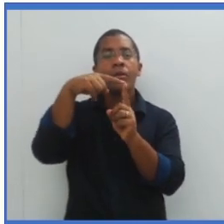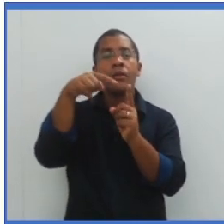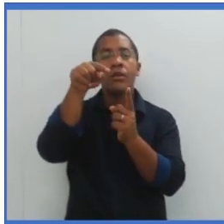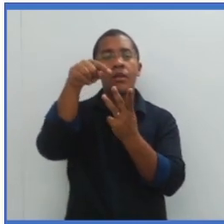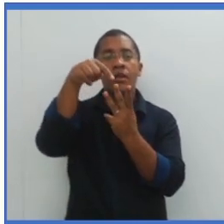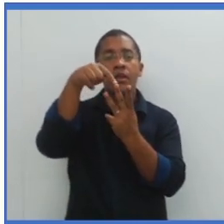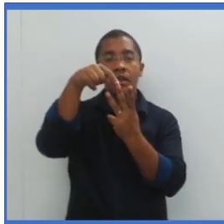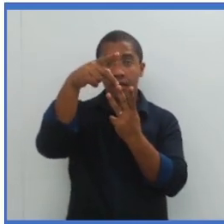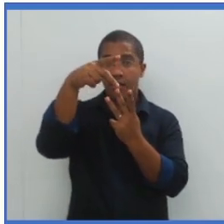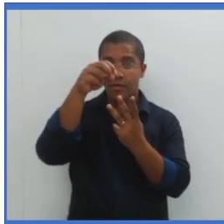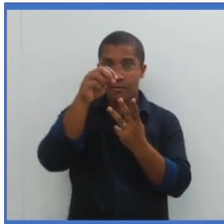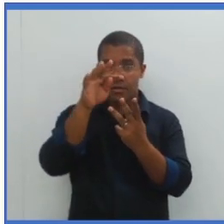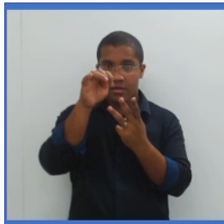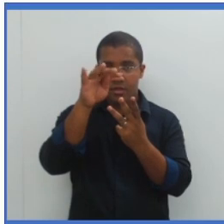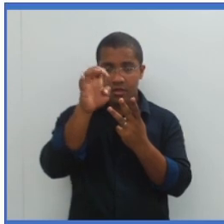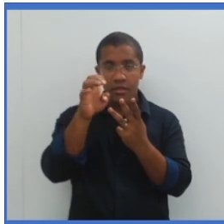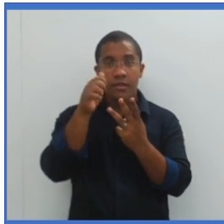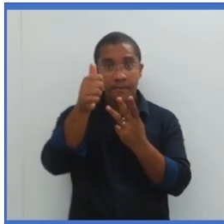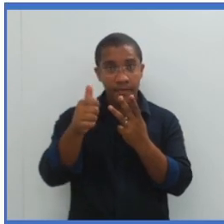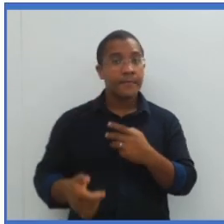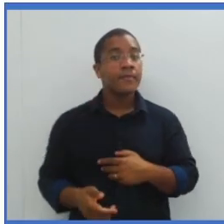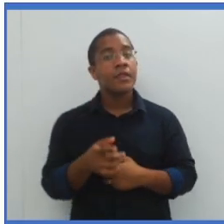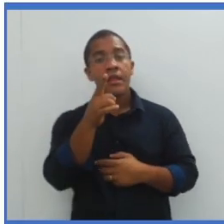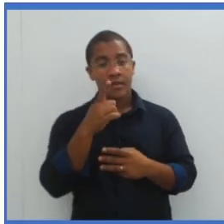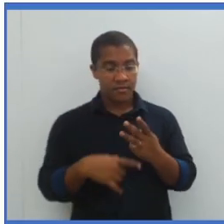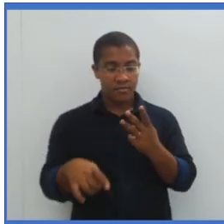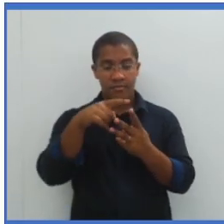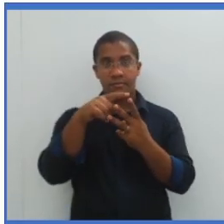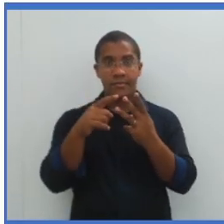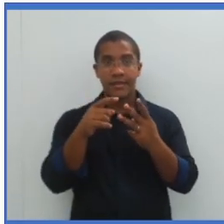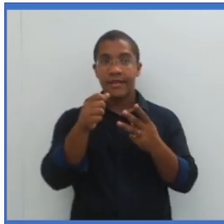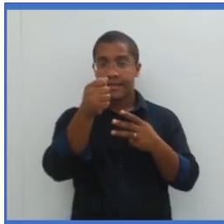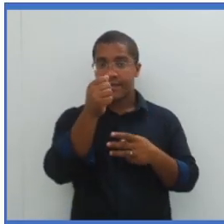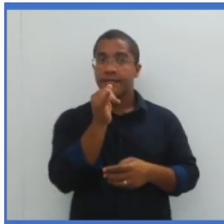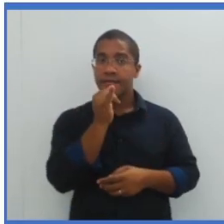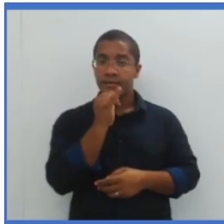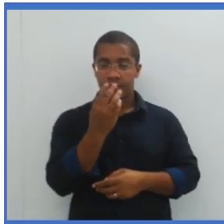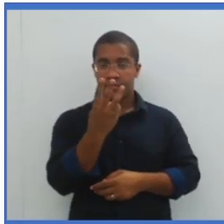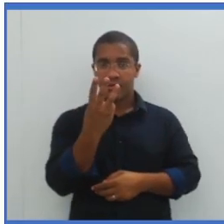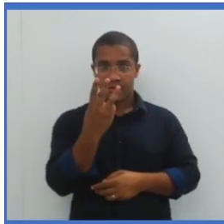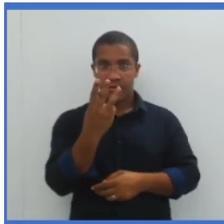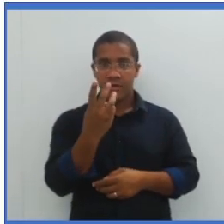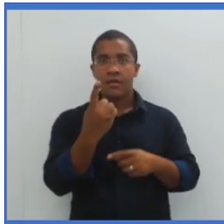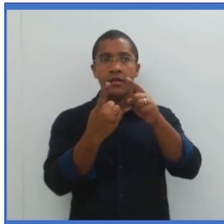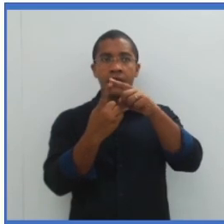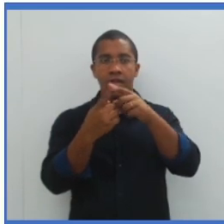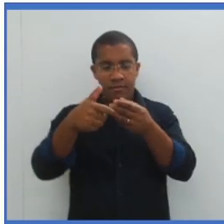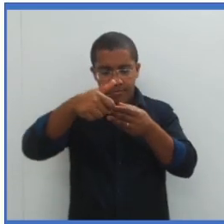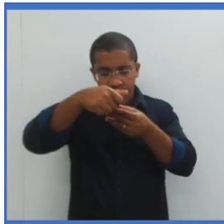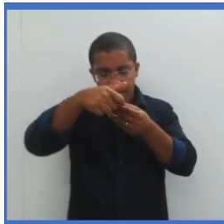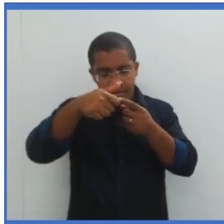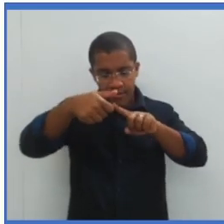potente. E aí? E aí eu tenho três exemplos. O cortador de unha, olha a imagem.